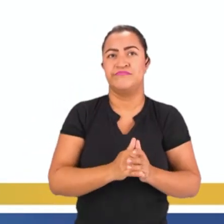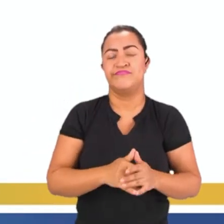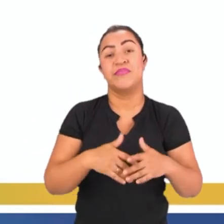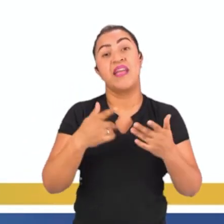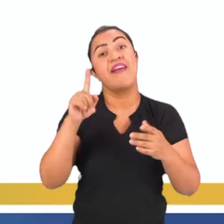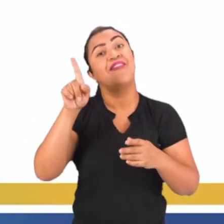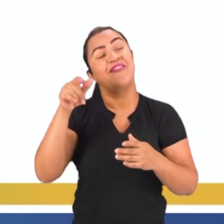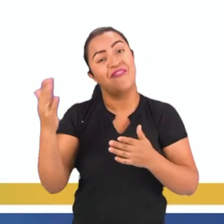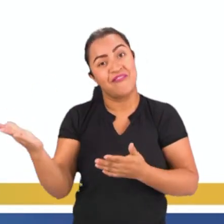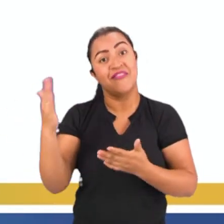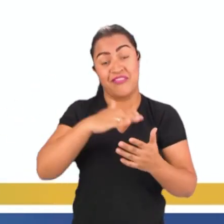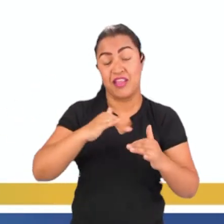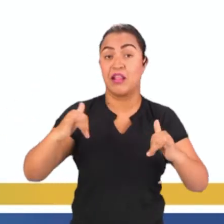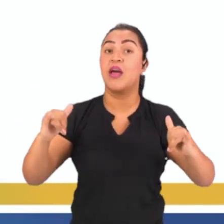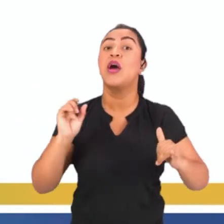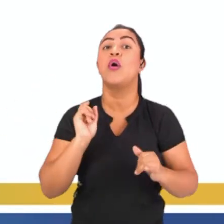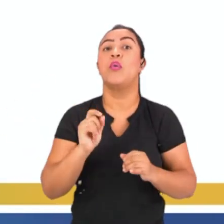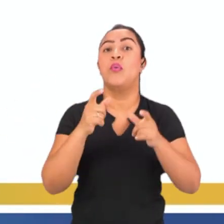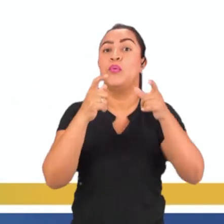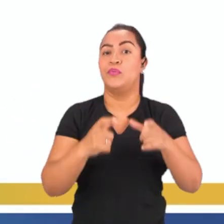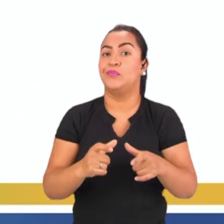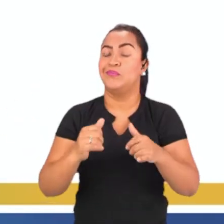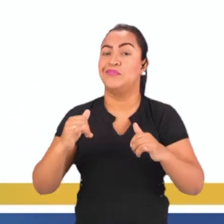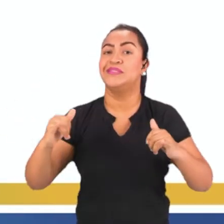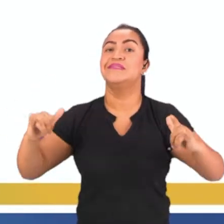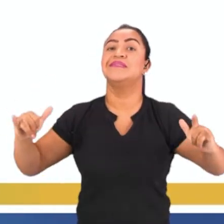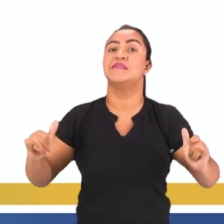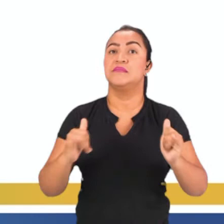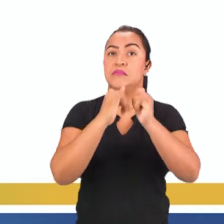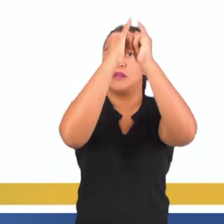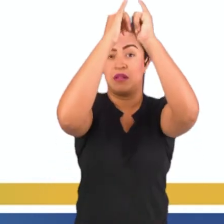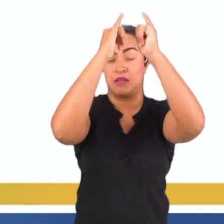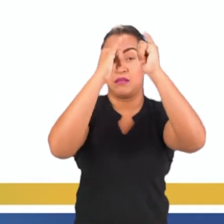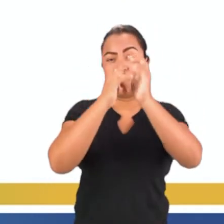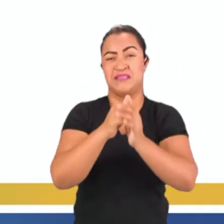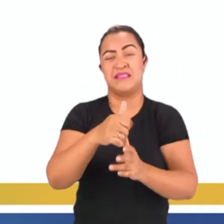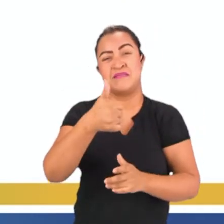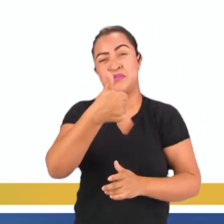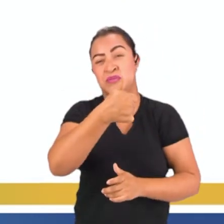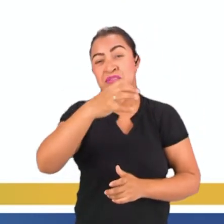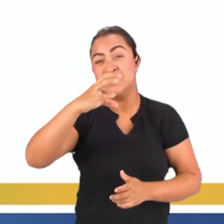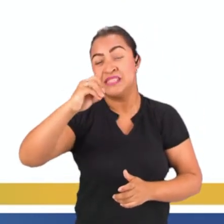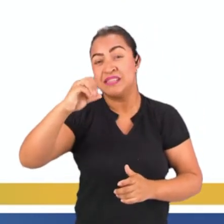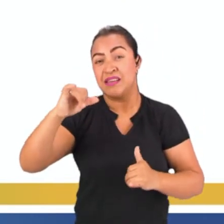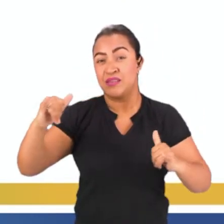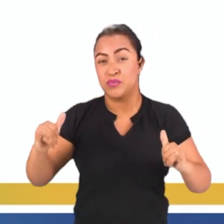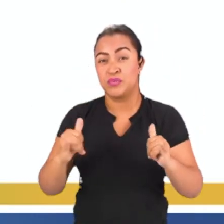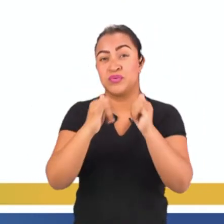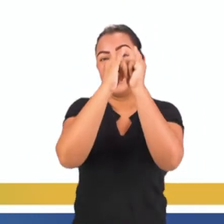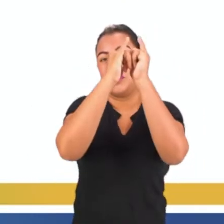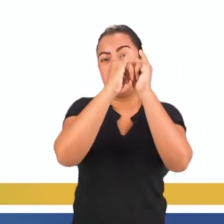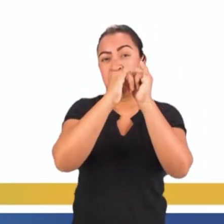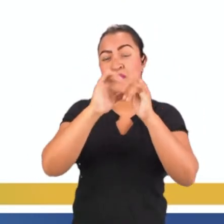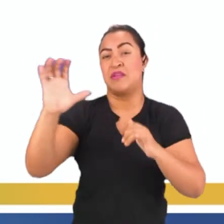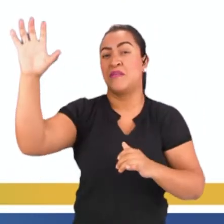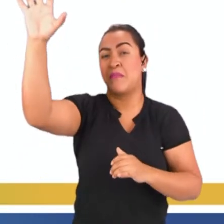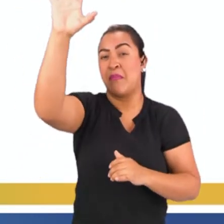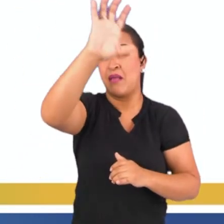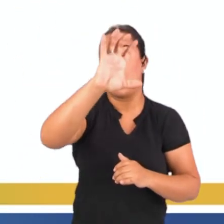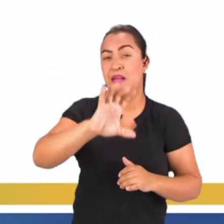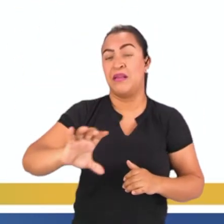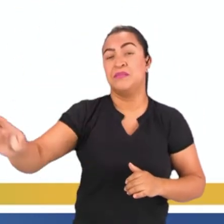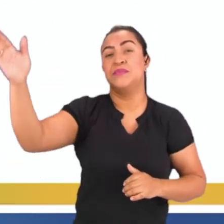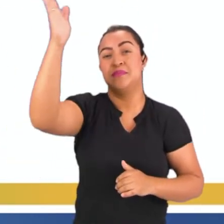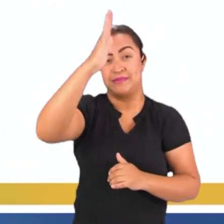hidrelétricas. Existe pouco mais de 100 usinas desse tipo espalhadas pelo Brasil. Vamos destacar